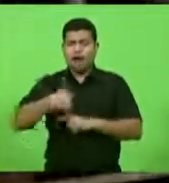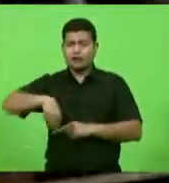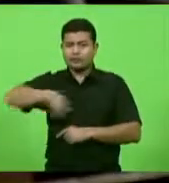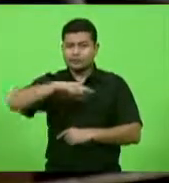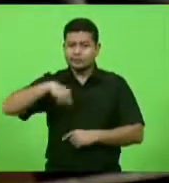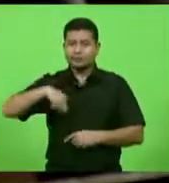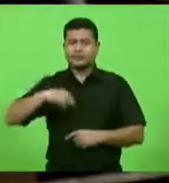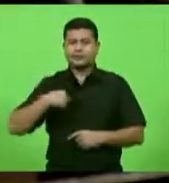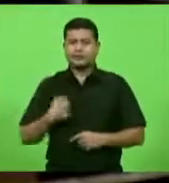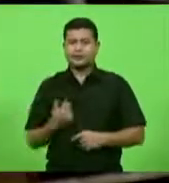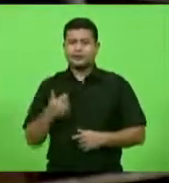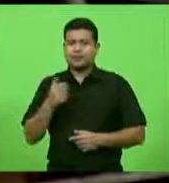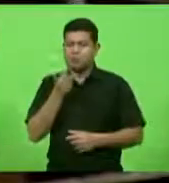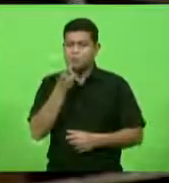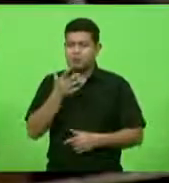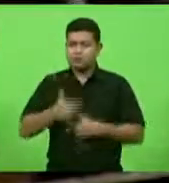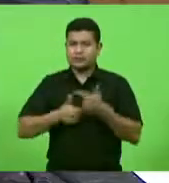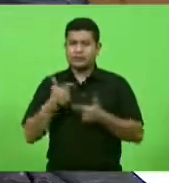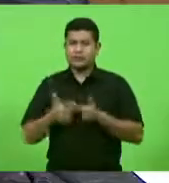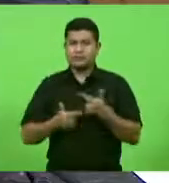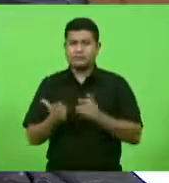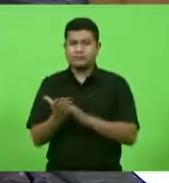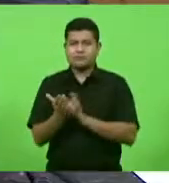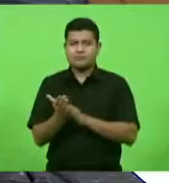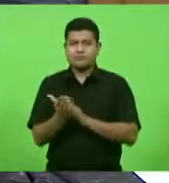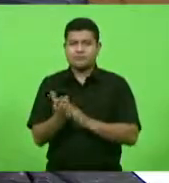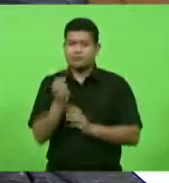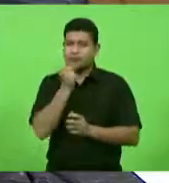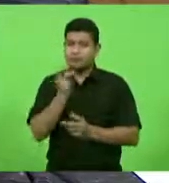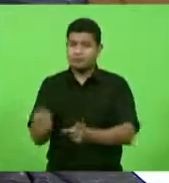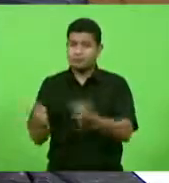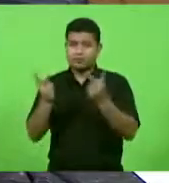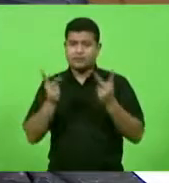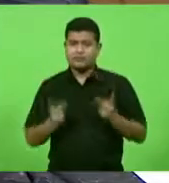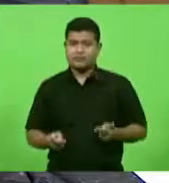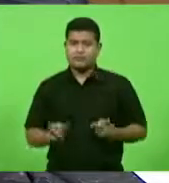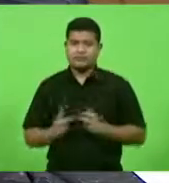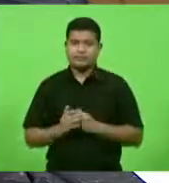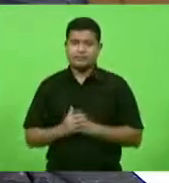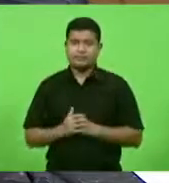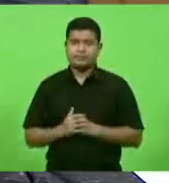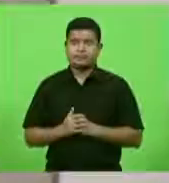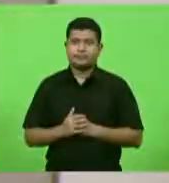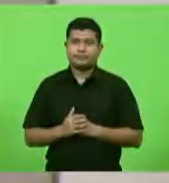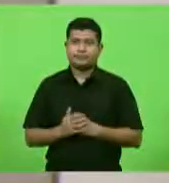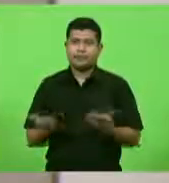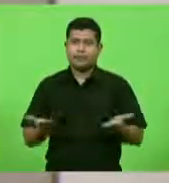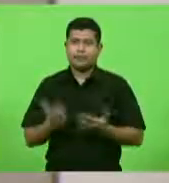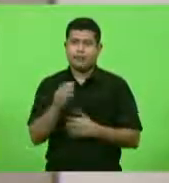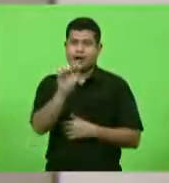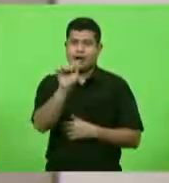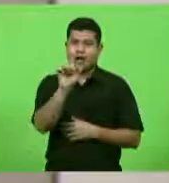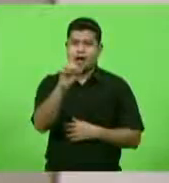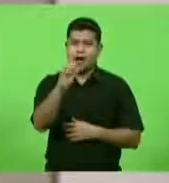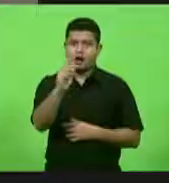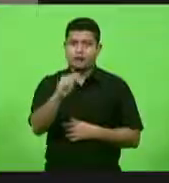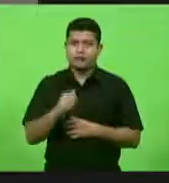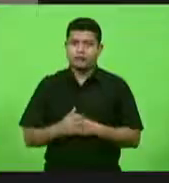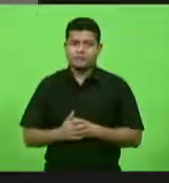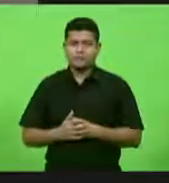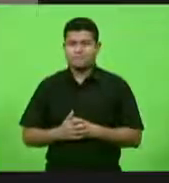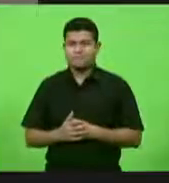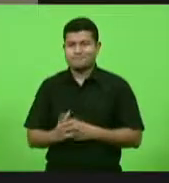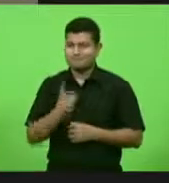trabalho, como sempre eu fiz. Parabéns e seja bem-vindo. Deputada Ada. Deputado Jean,